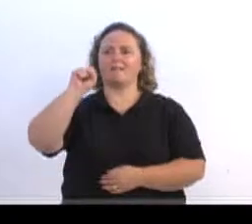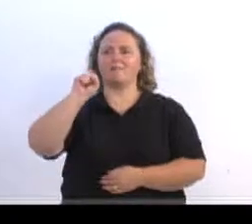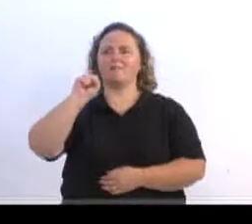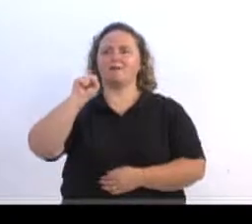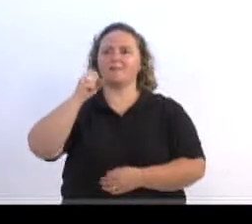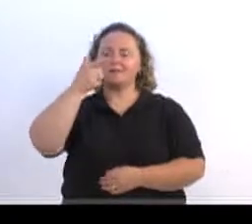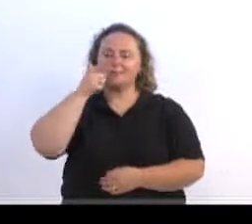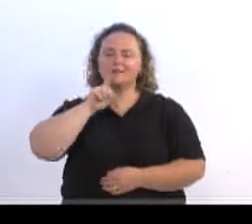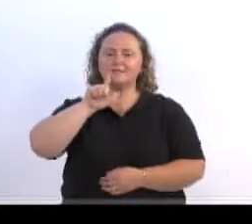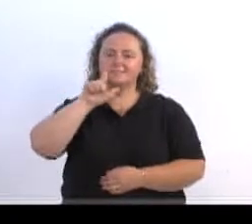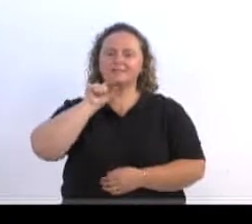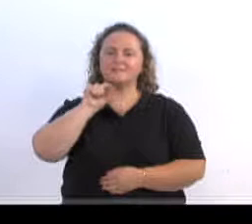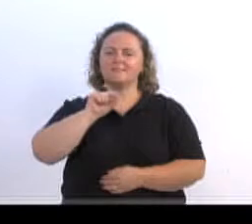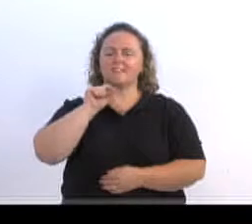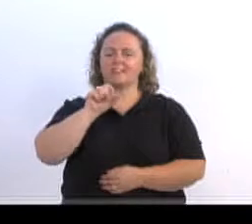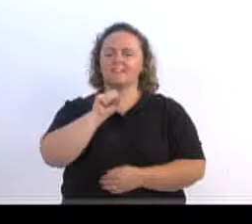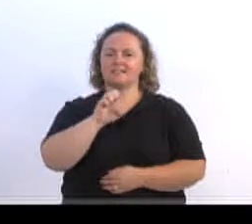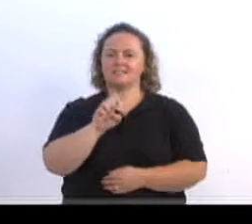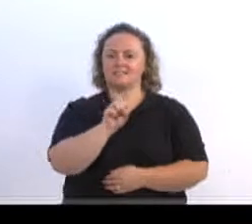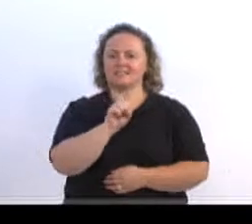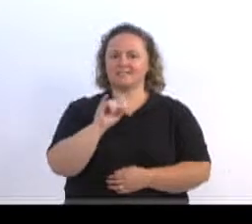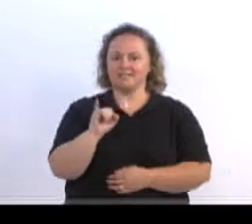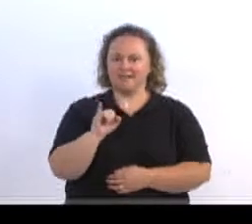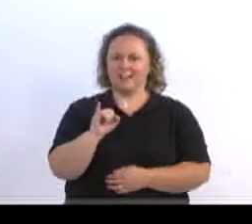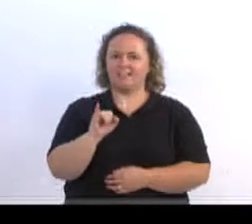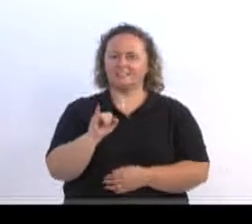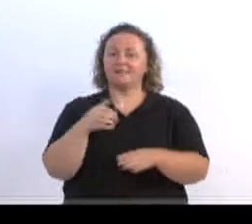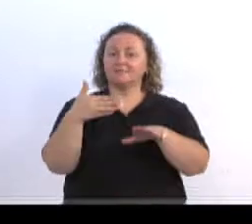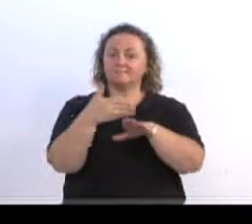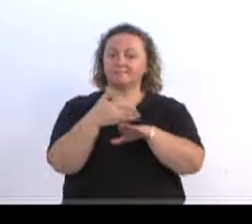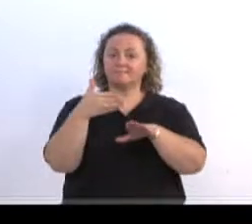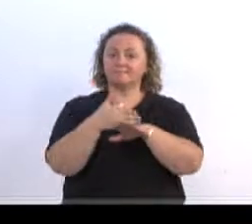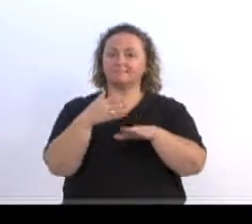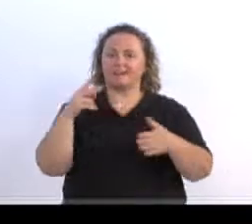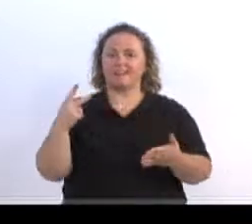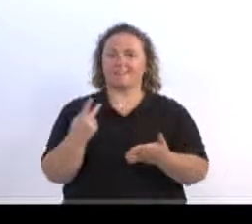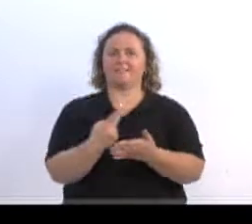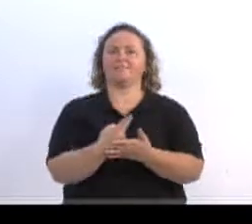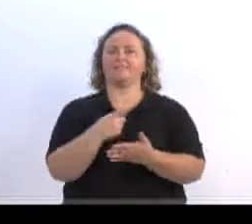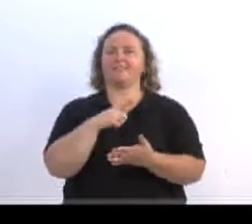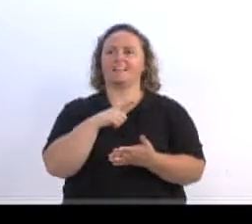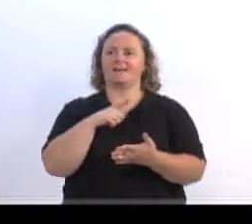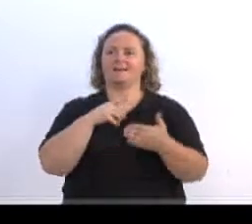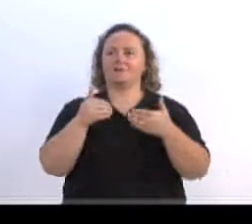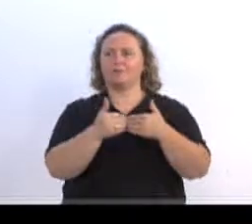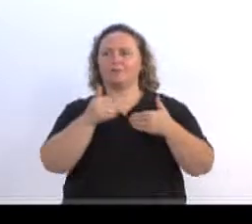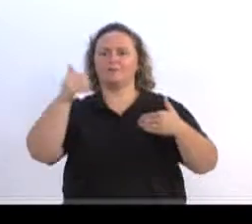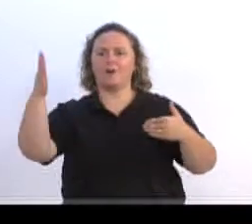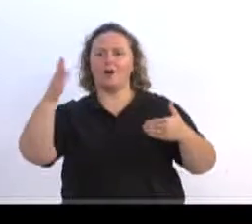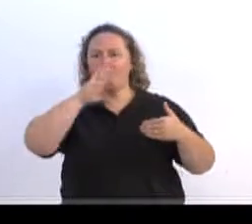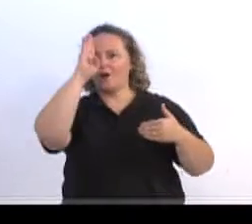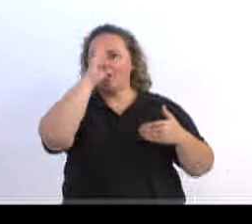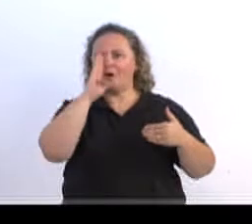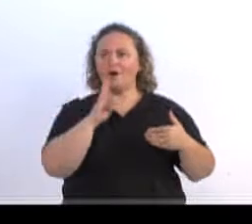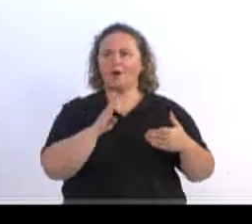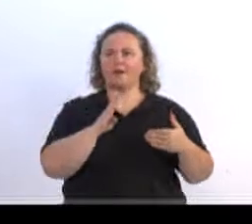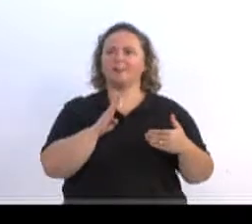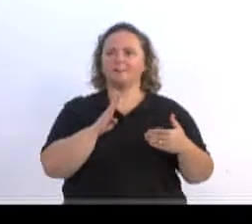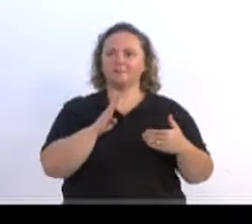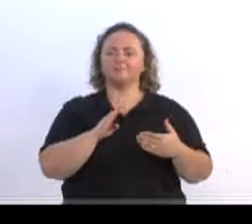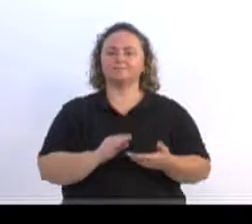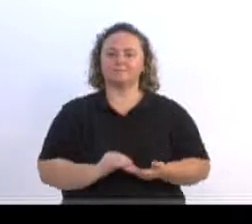que fez o SESI Blumenau, participou do evento fora do Brasil, um evento nos Estados Unidos,